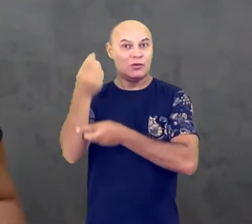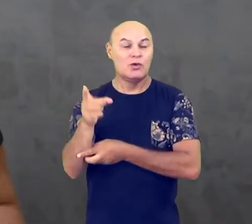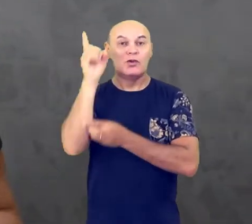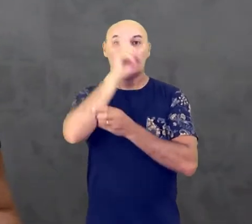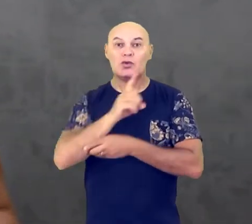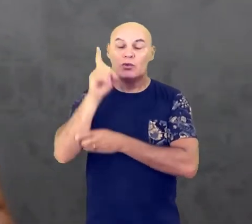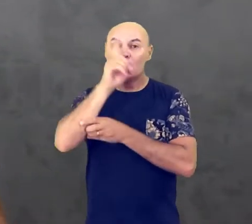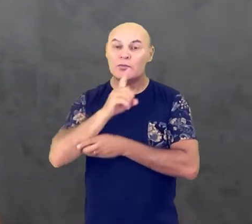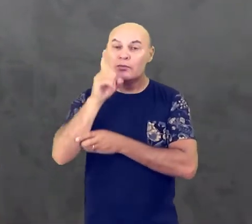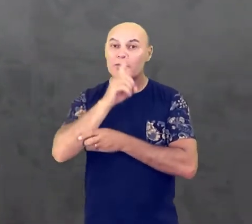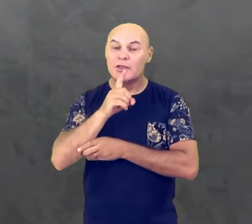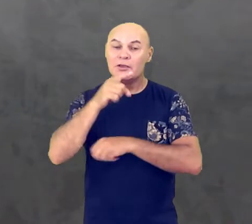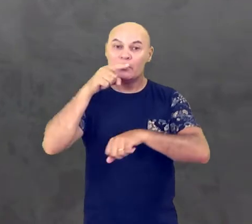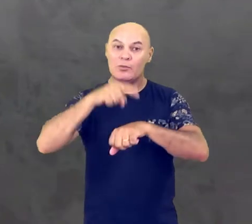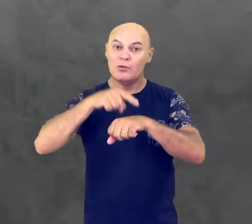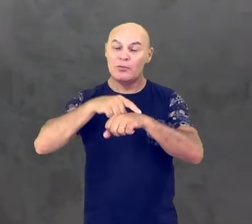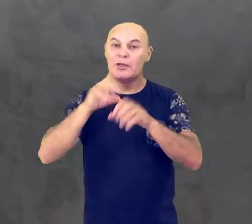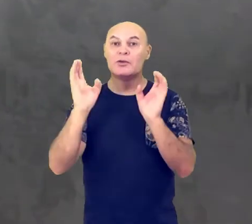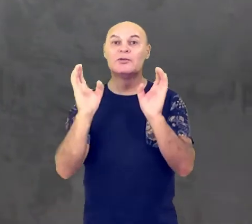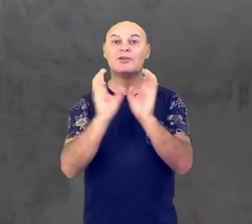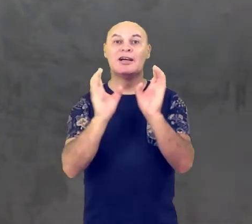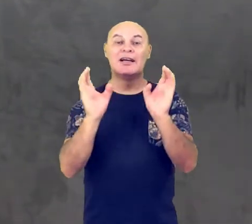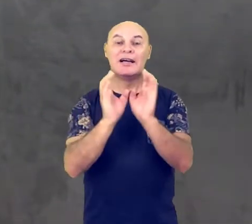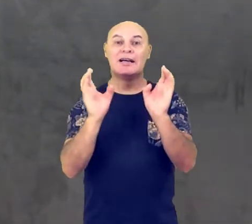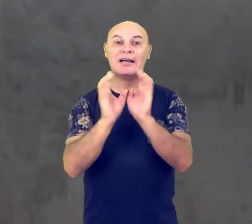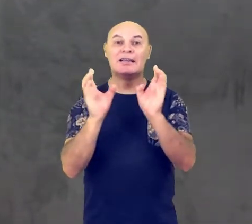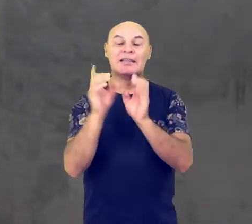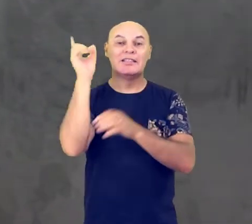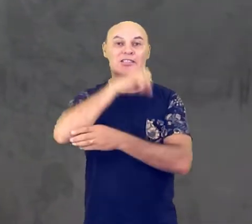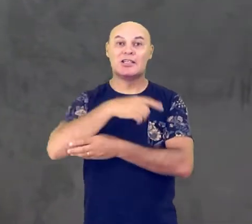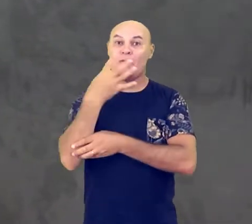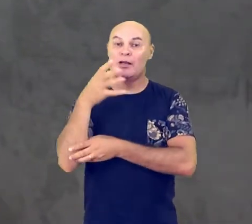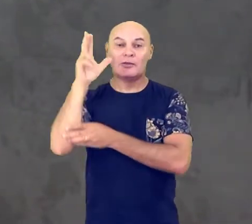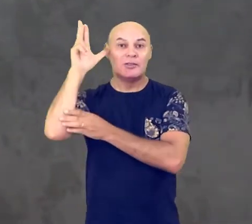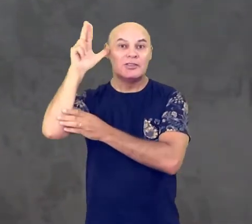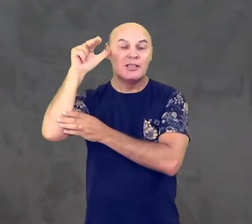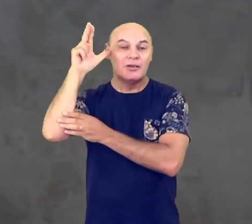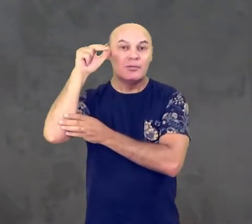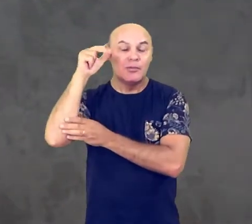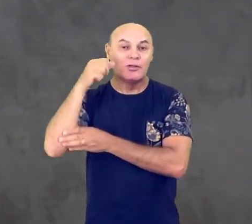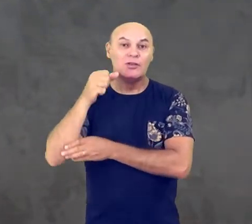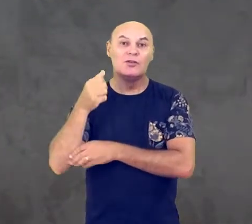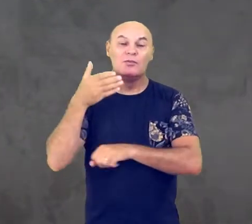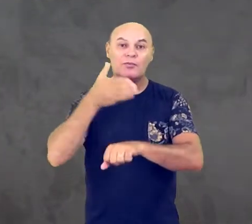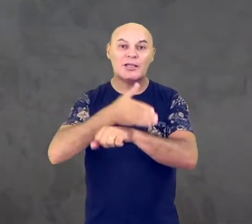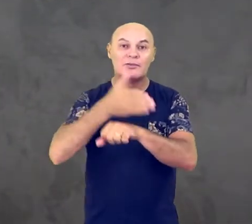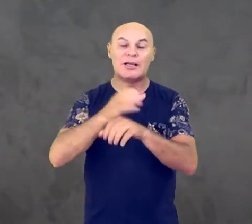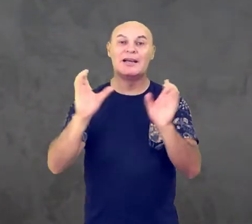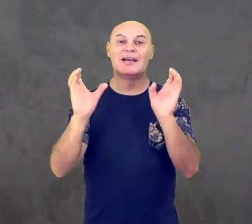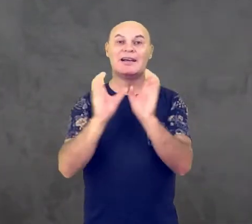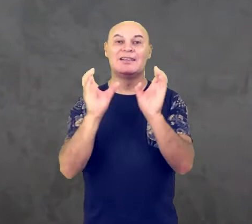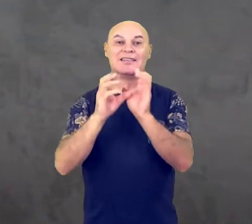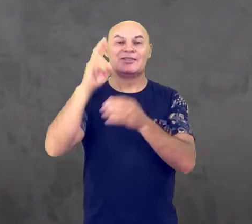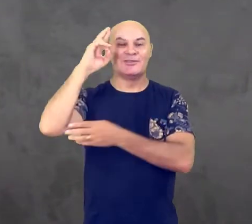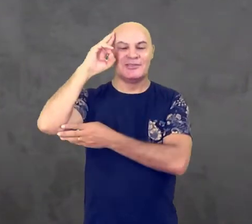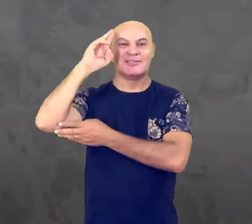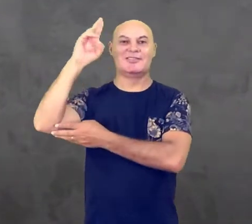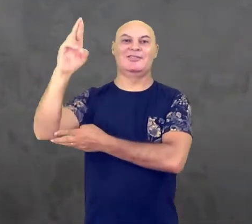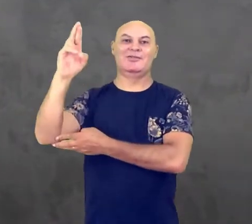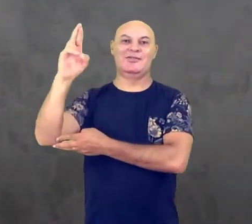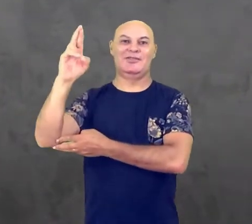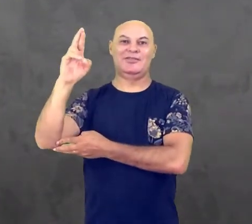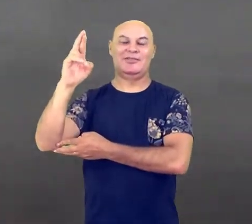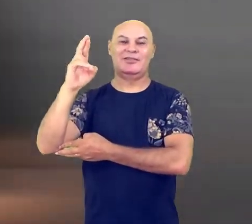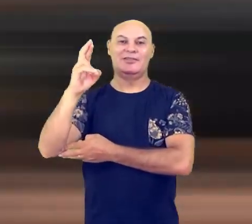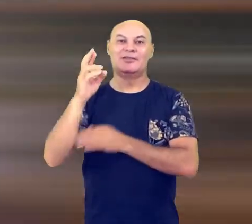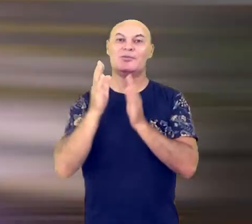domingo de Páscoa, dia 4 de abril, juntos no Culto Online, a gente celebrar a ceia do Senhor. Contamos com a